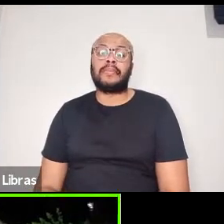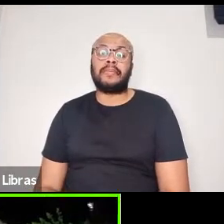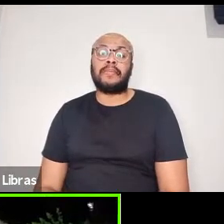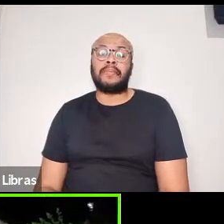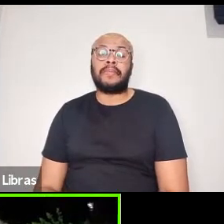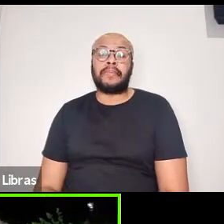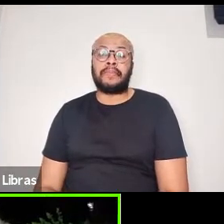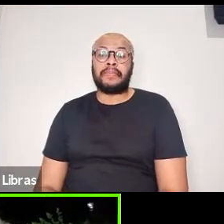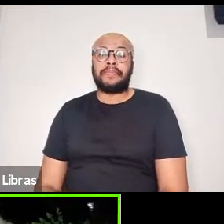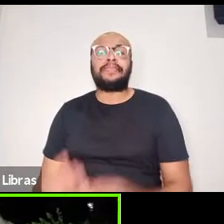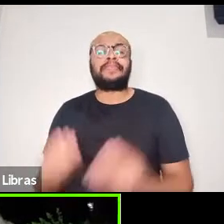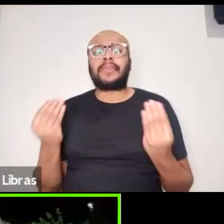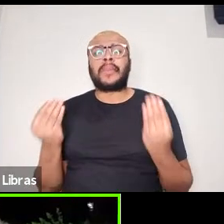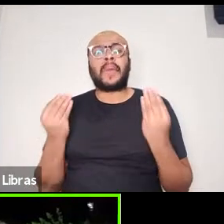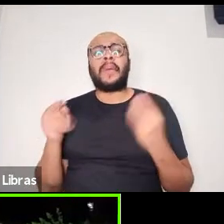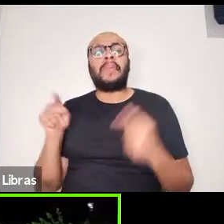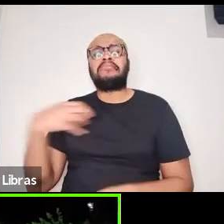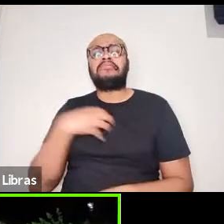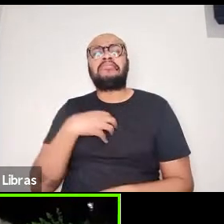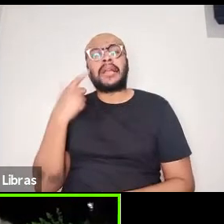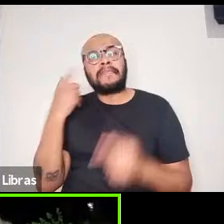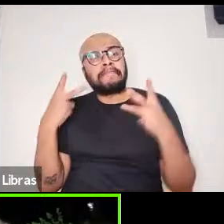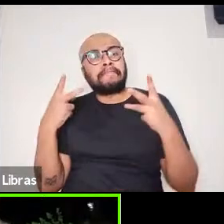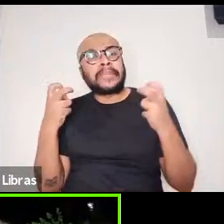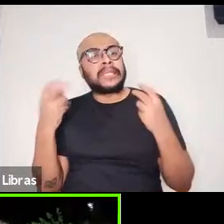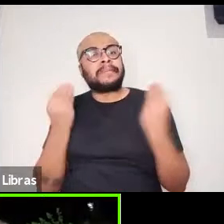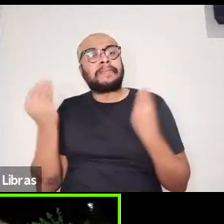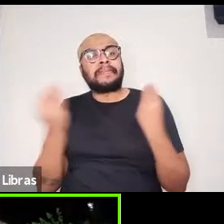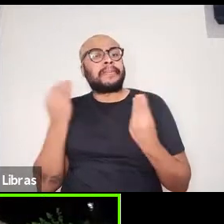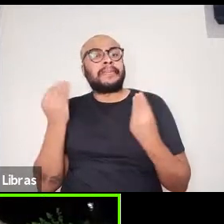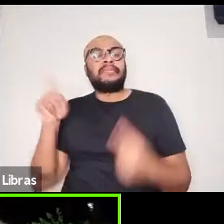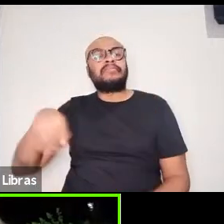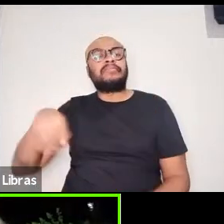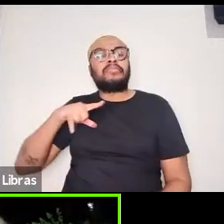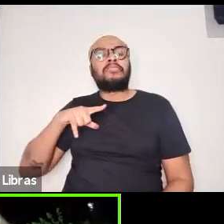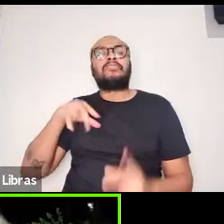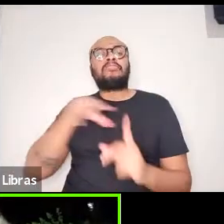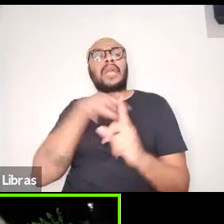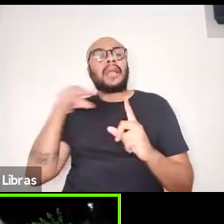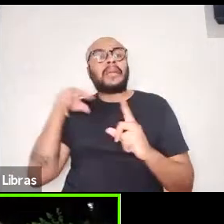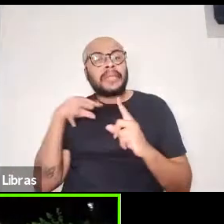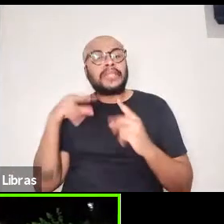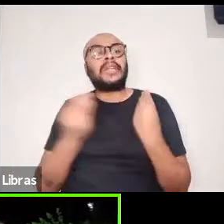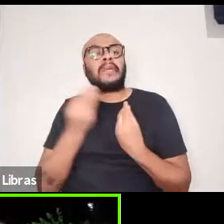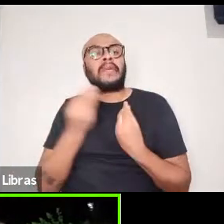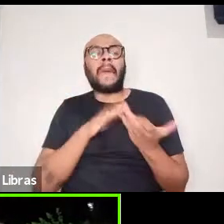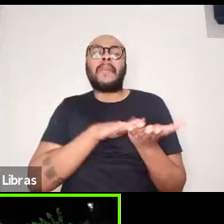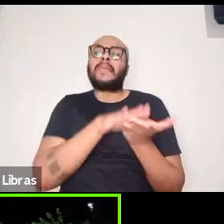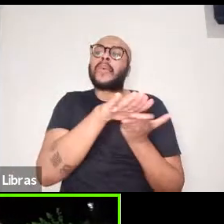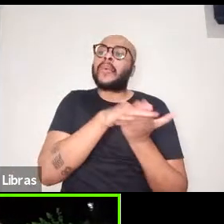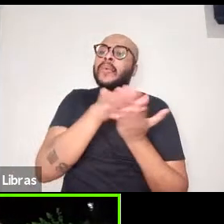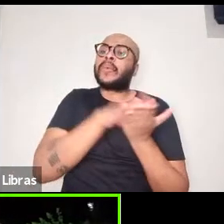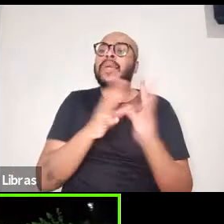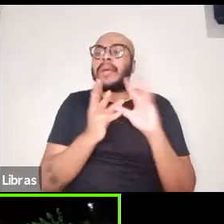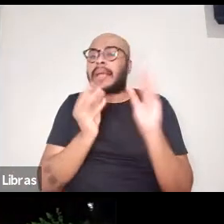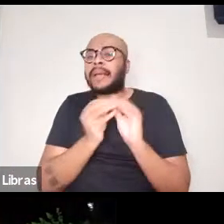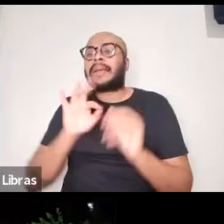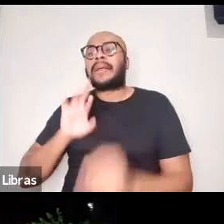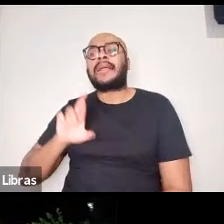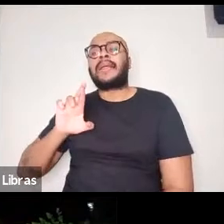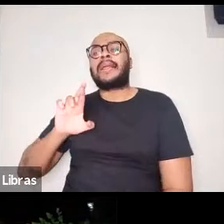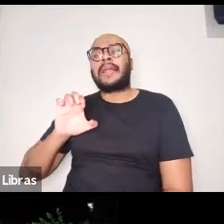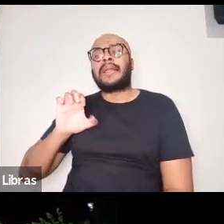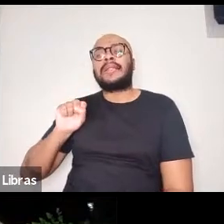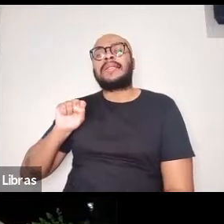como é que tu estás vendo essa produção de resenhas ou as